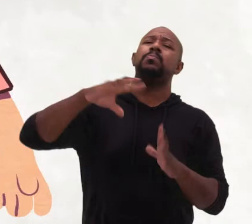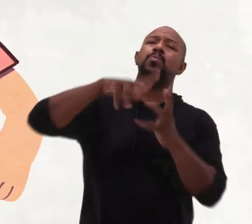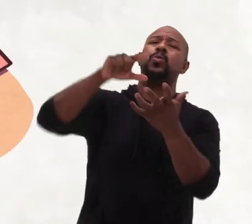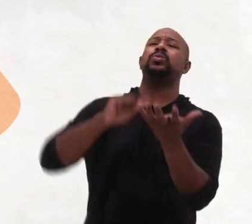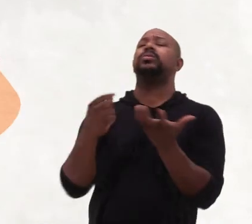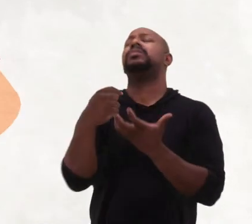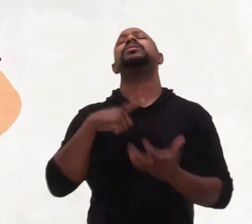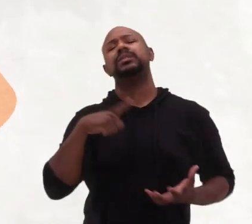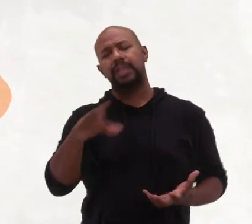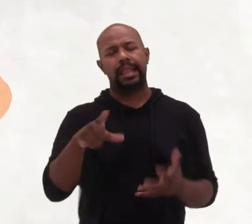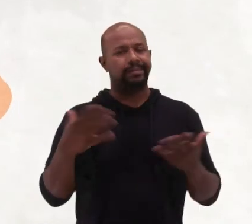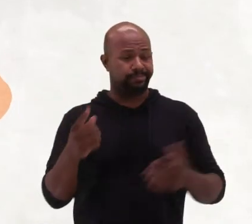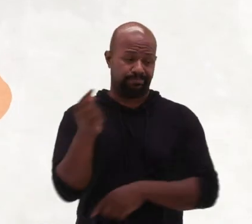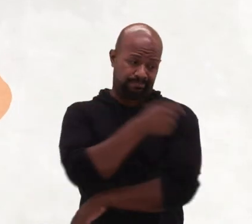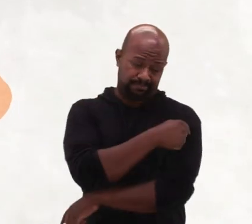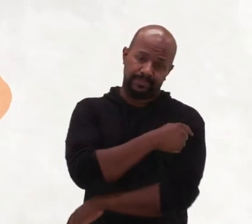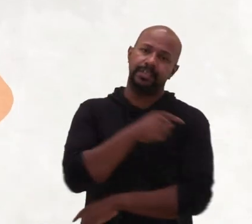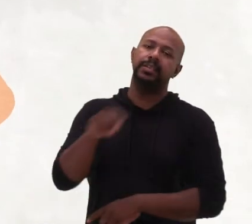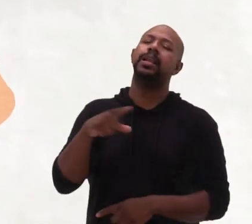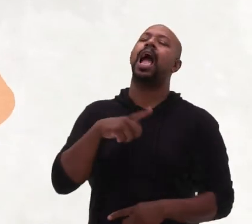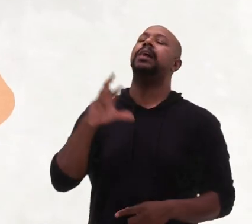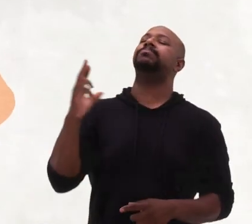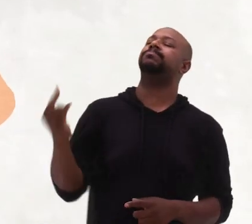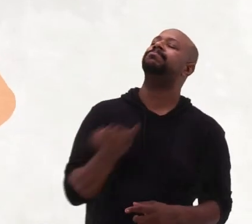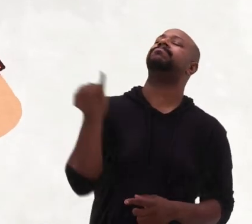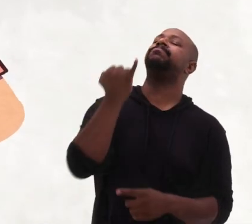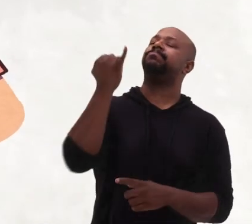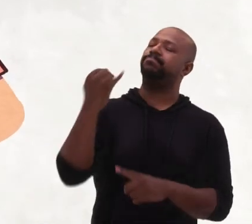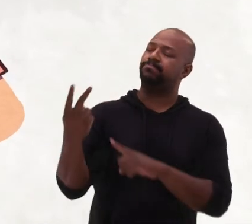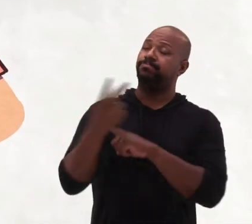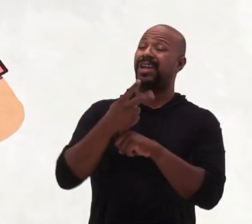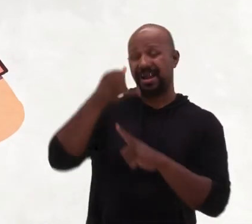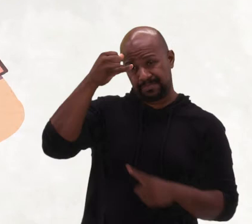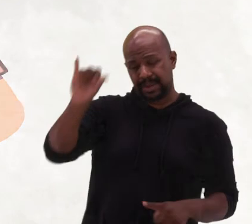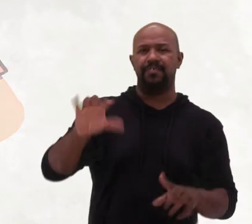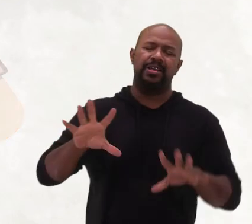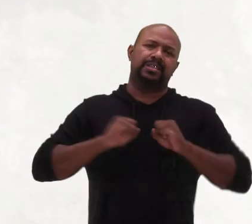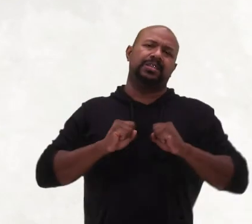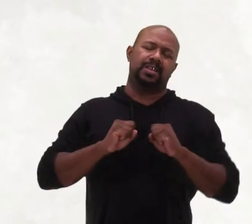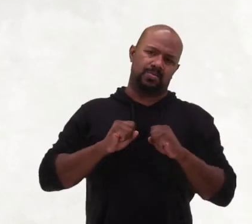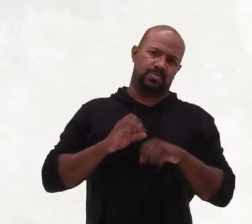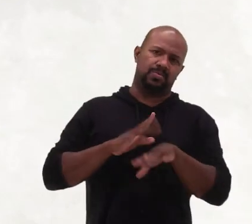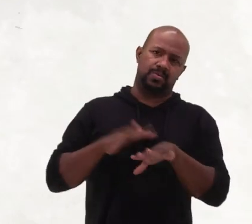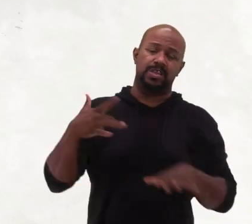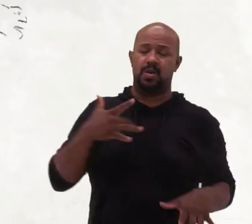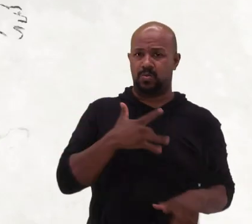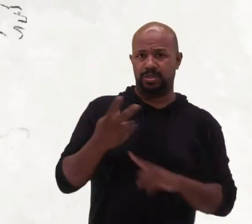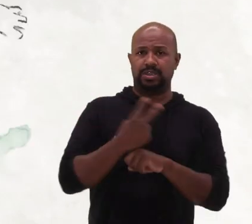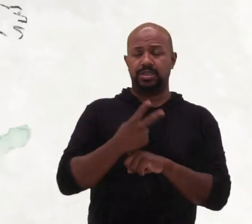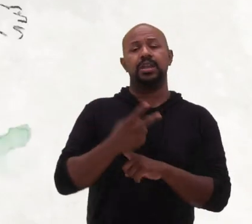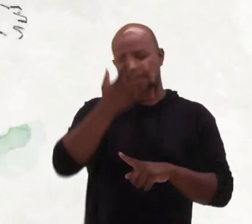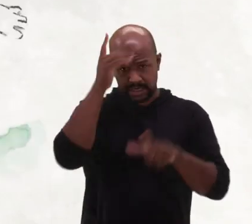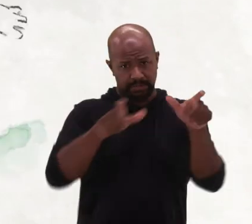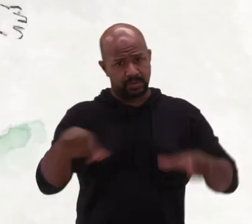Isso quer dizer que a vacina tem uma grande importância na prevenção da nossa saúde e